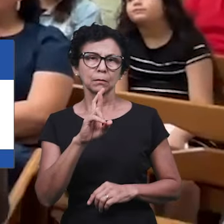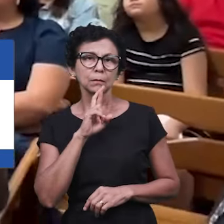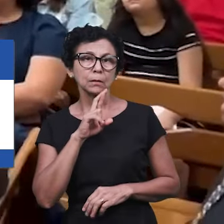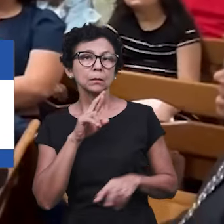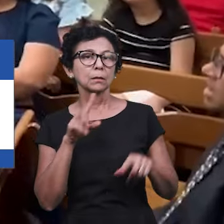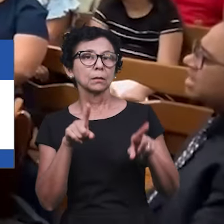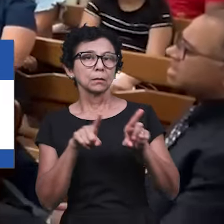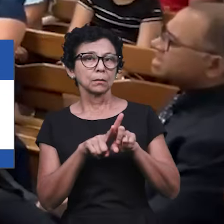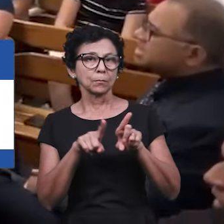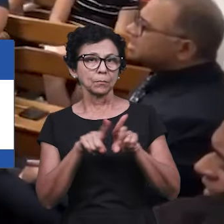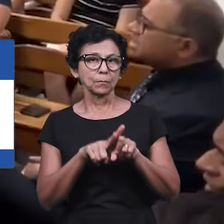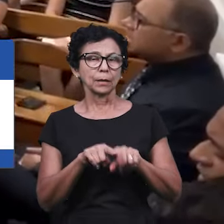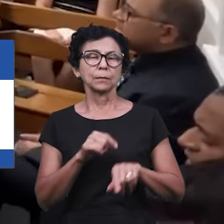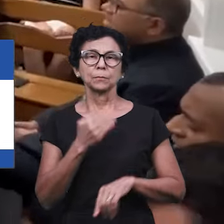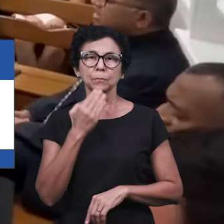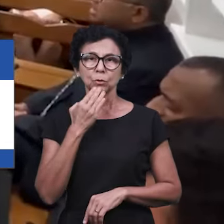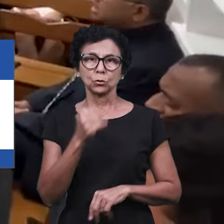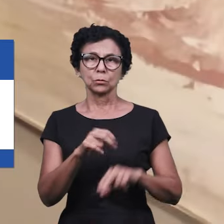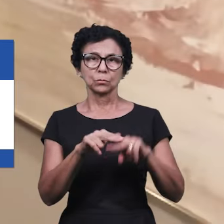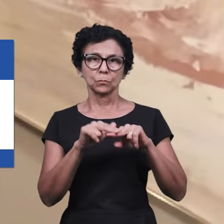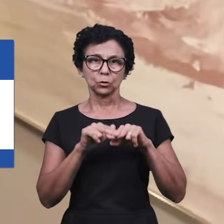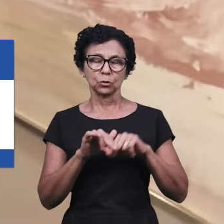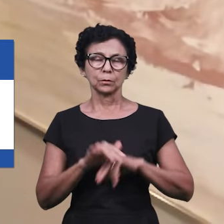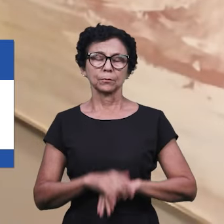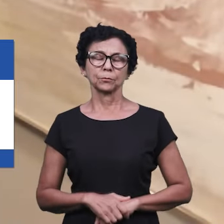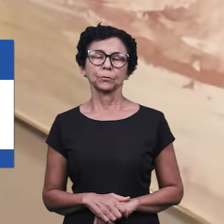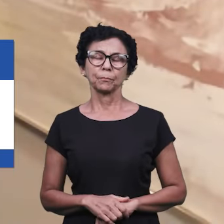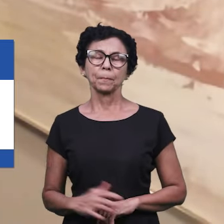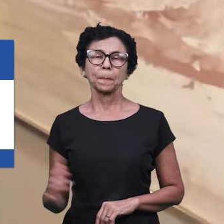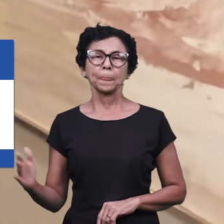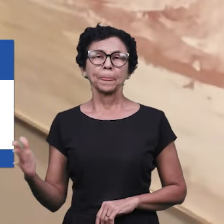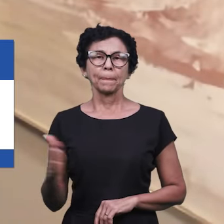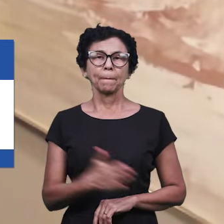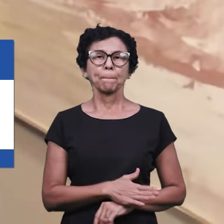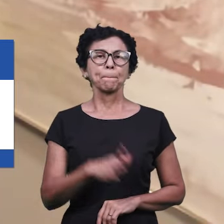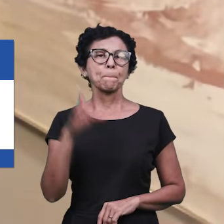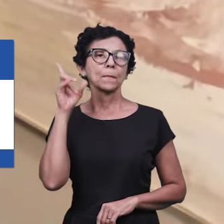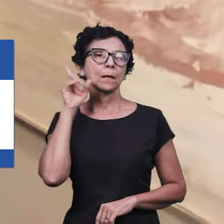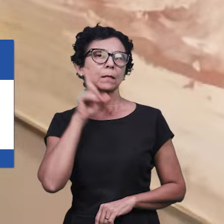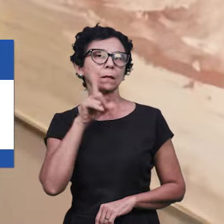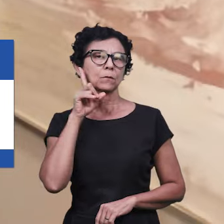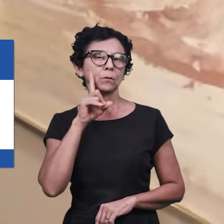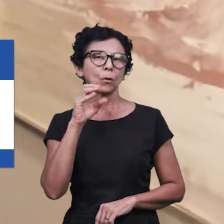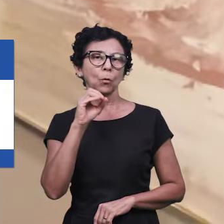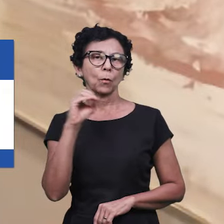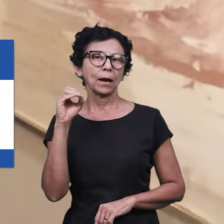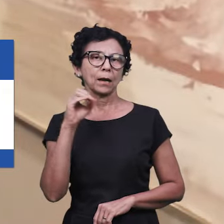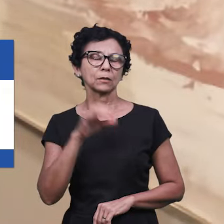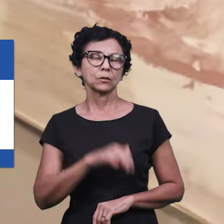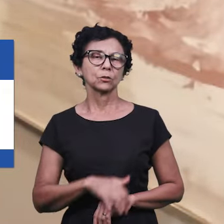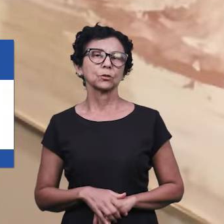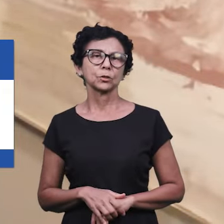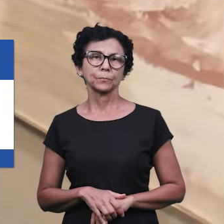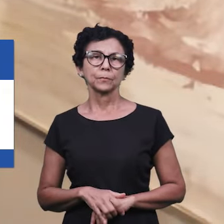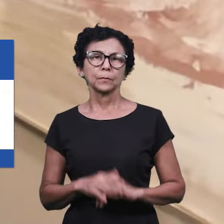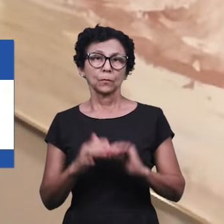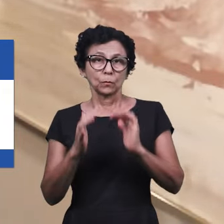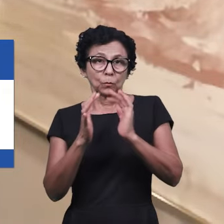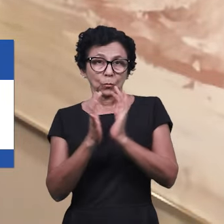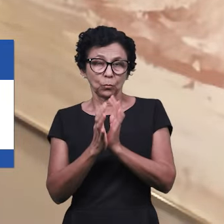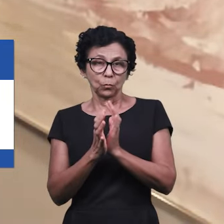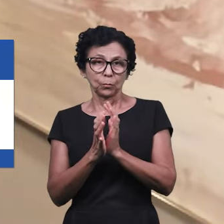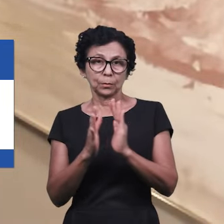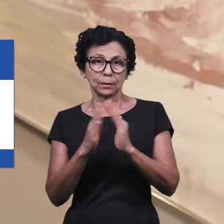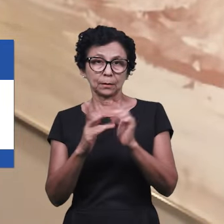intercederam por esses motivos. E do oeste dos Estados Unidos, nossos irmãos da ICM Provo